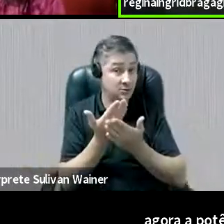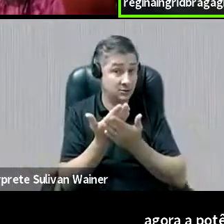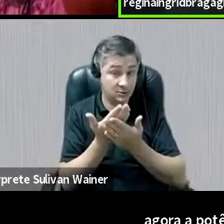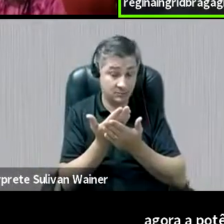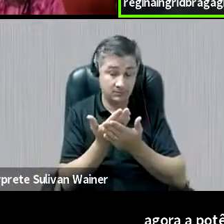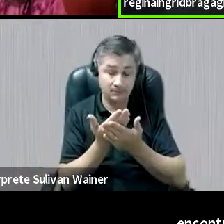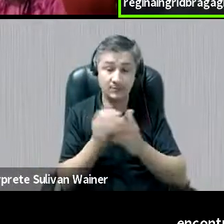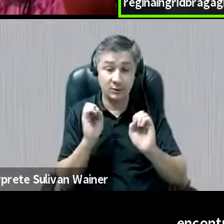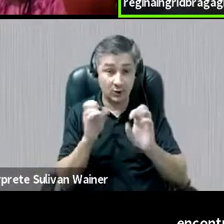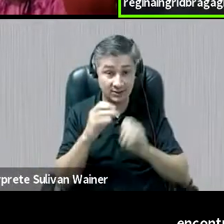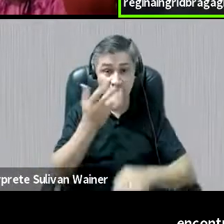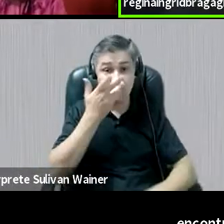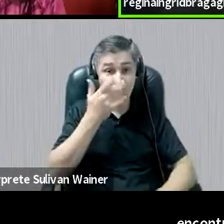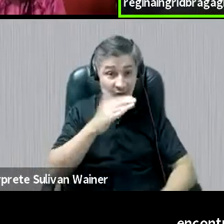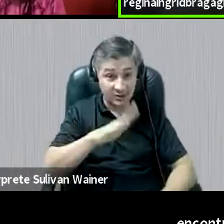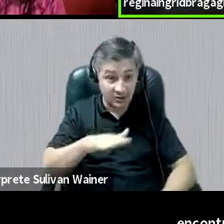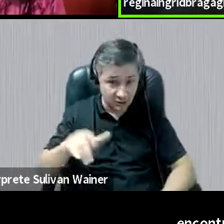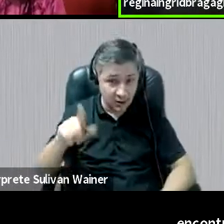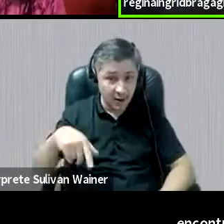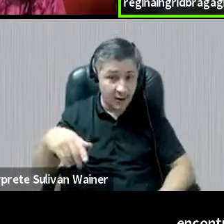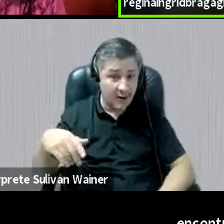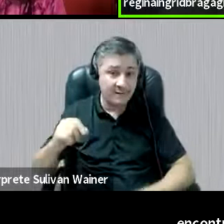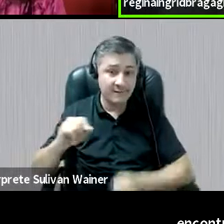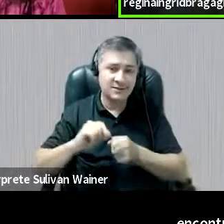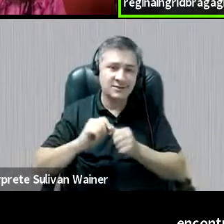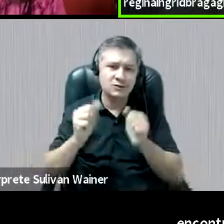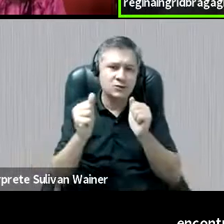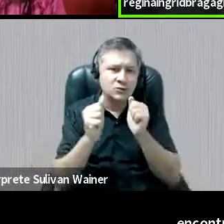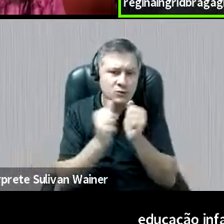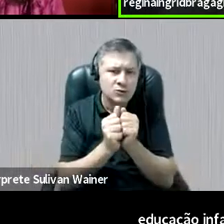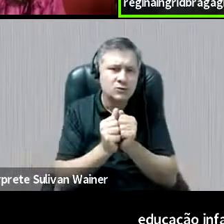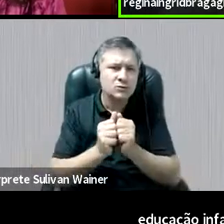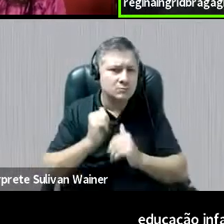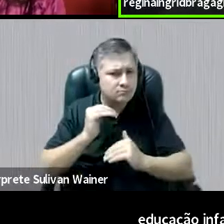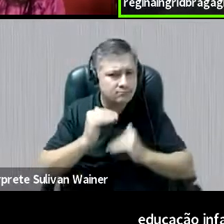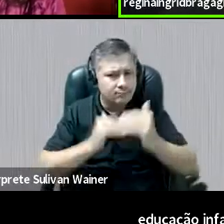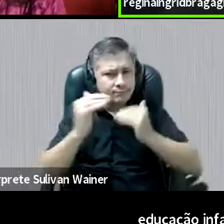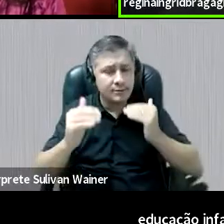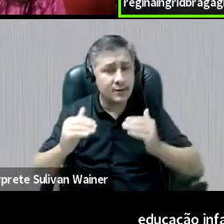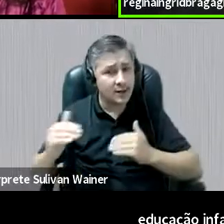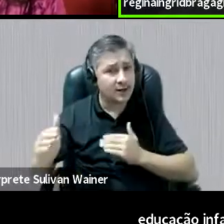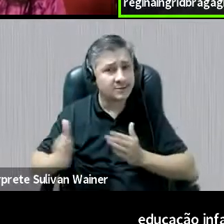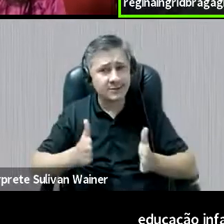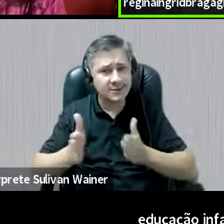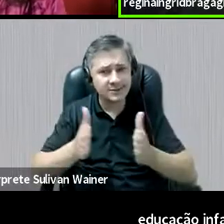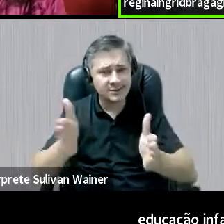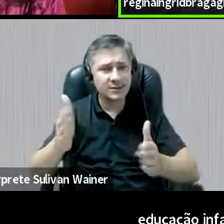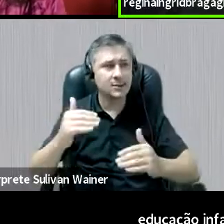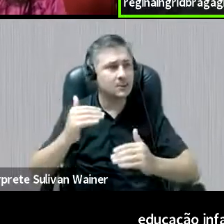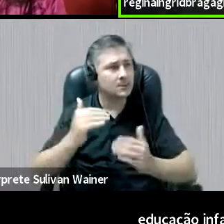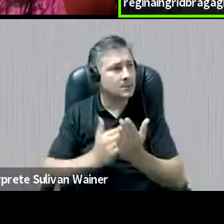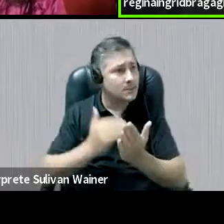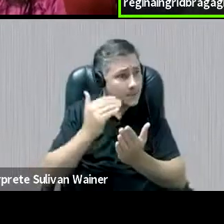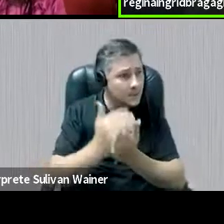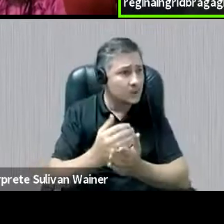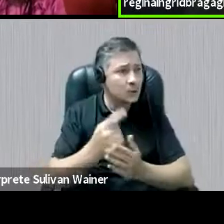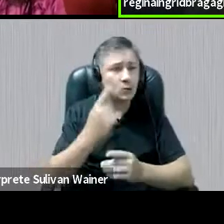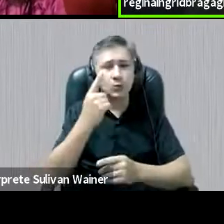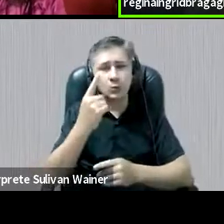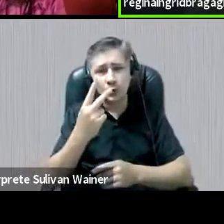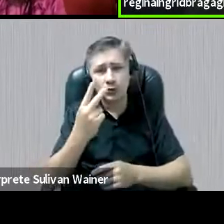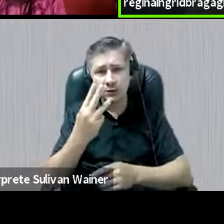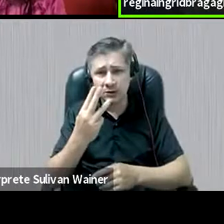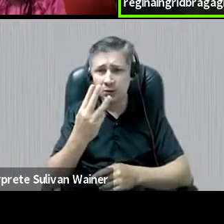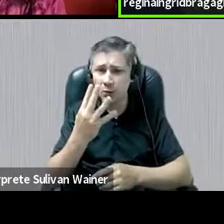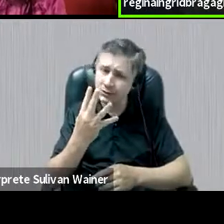muito bacana, né, que é construir um trajeto junto, e esse trajeto às vezes é prolongado dos de 1, 2, 3, 4,